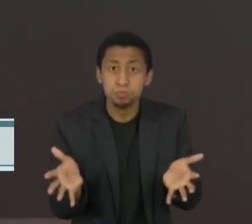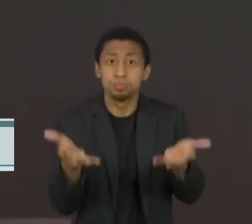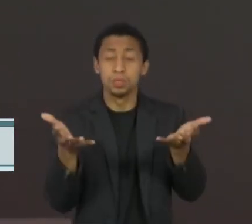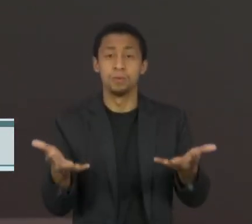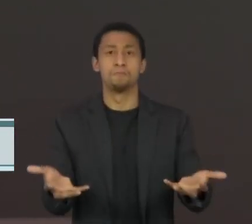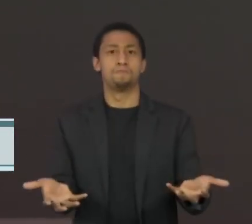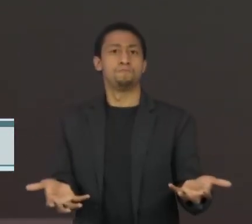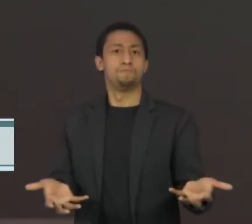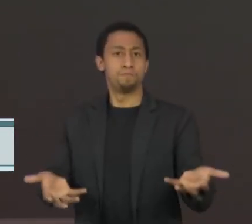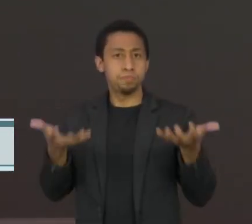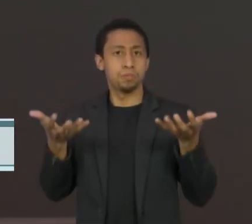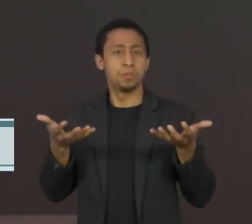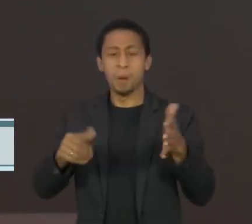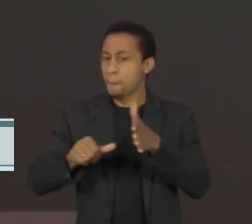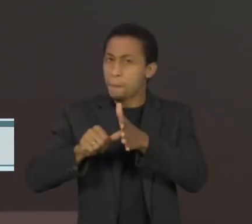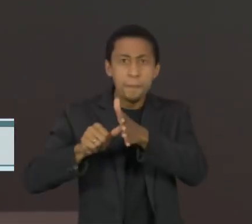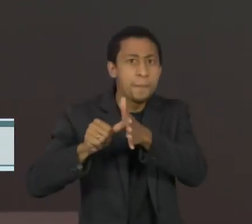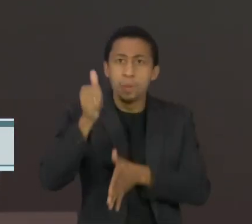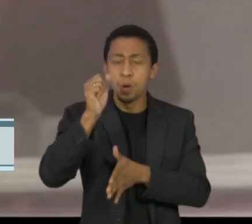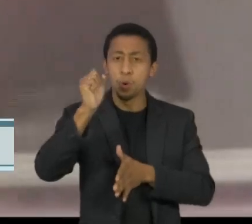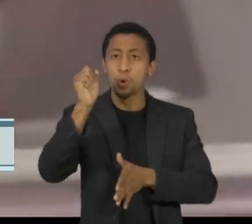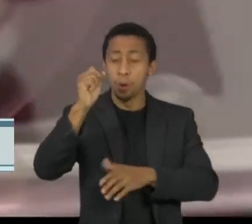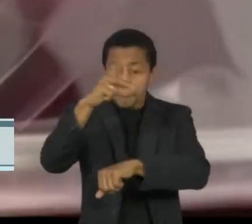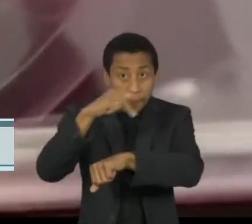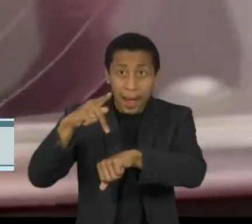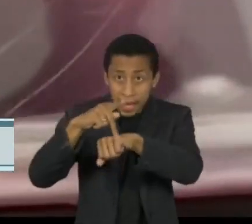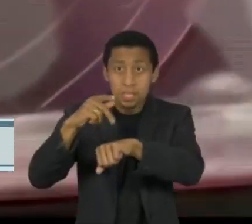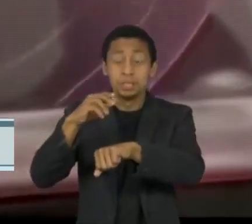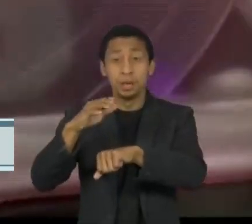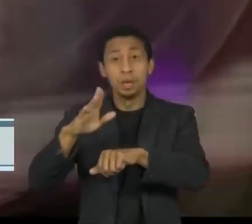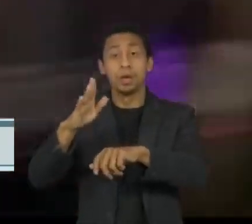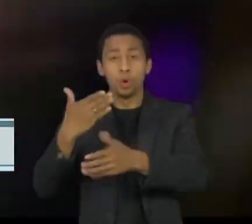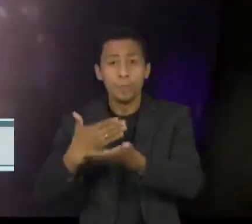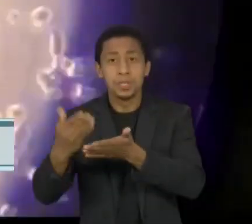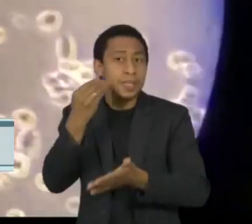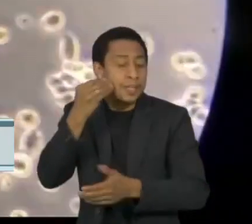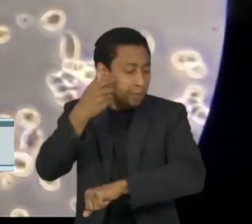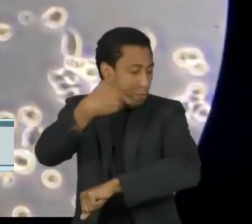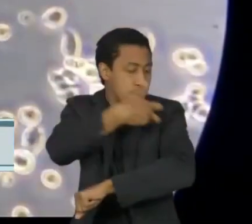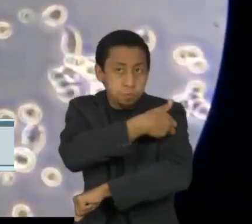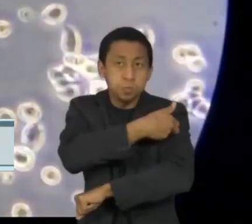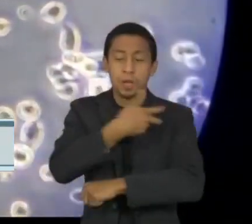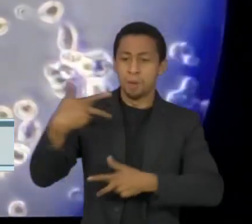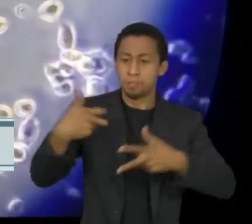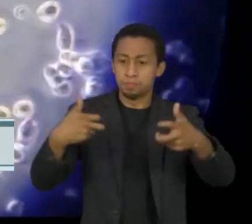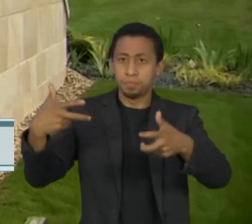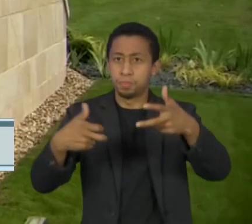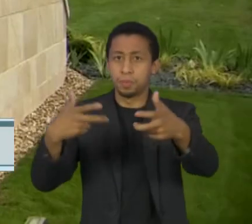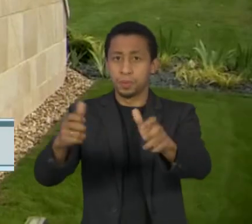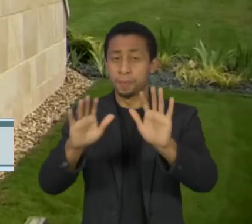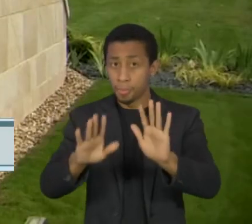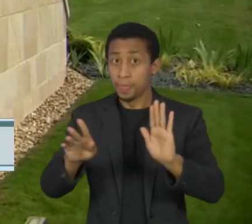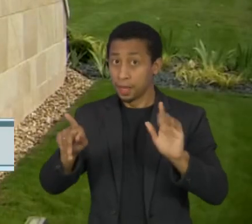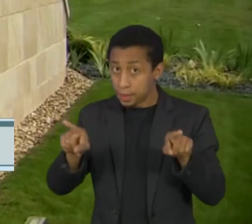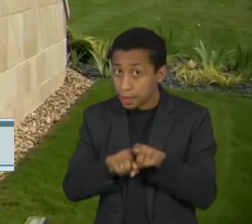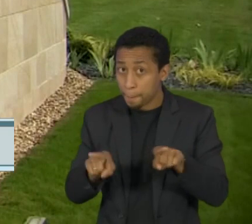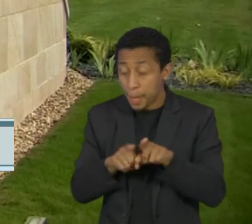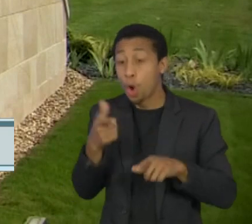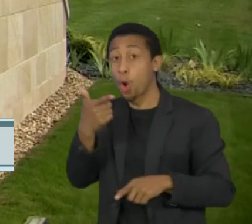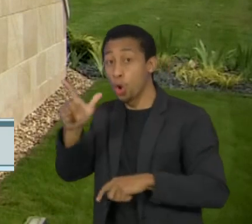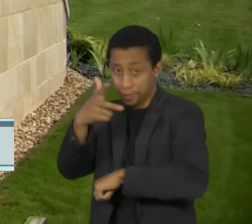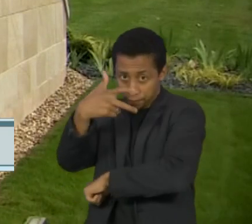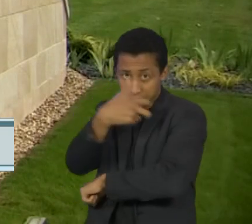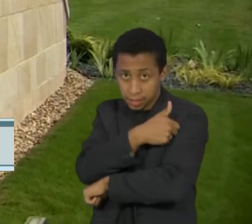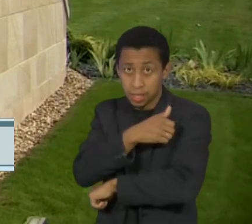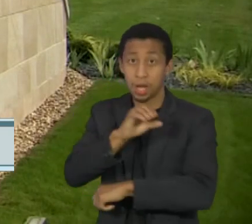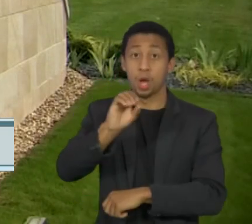como um dos primeiros países a usar essa vacina em massa. Também está sendo testada no Brasil a vacina da AstraZeneca, da Universidade de